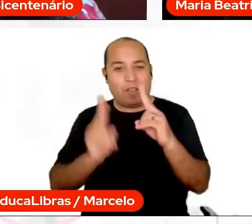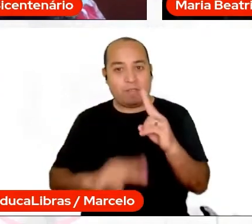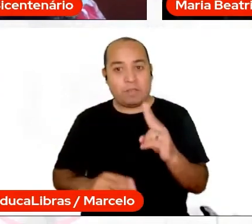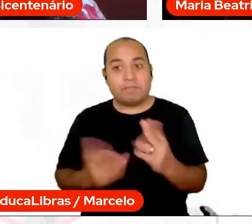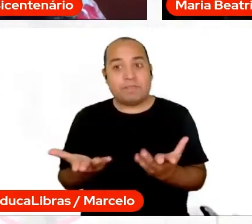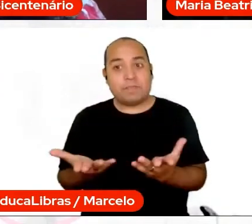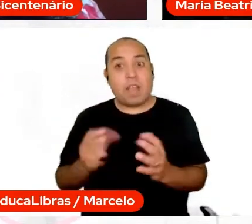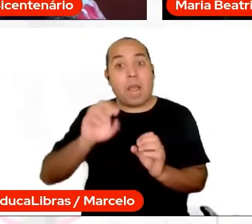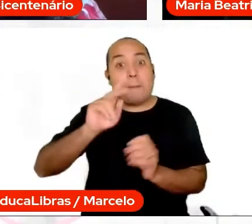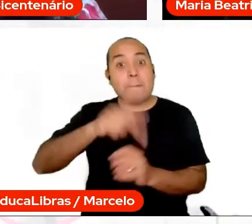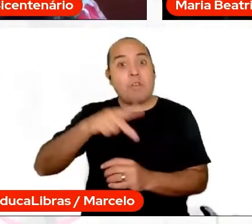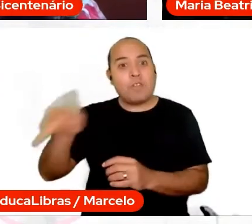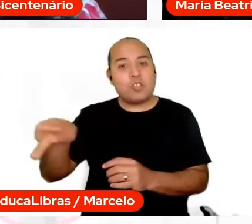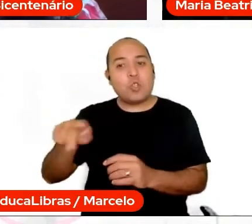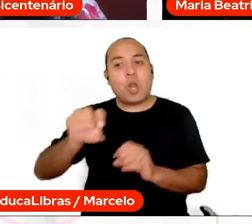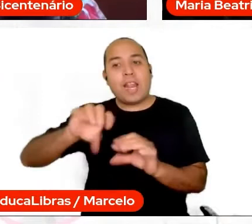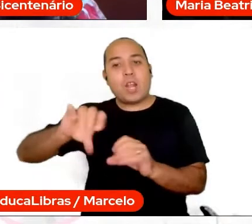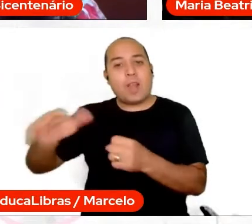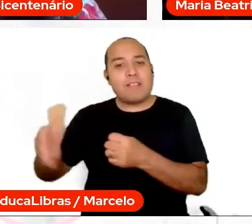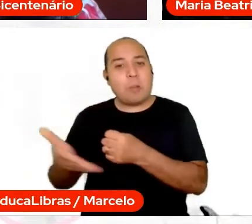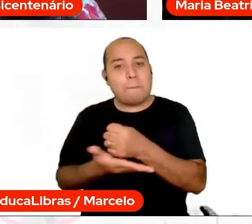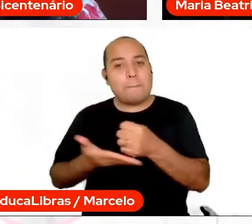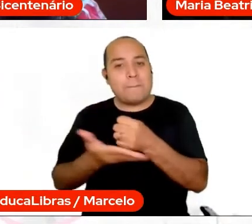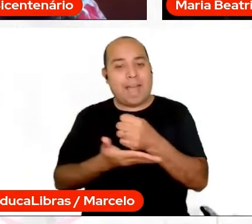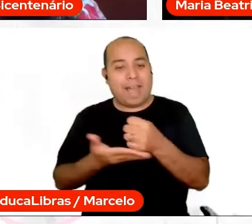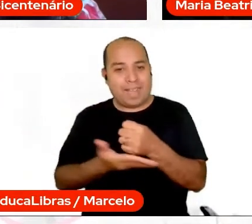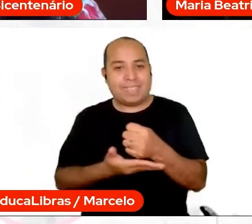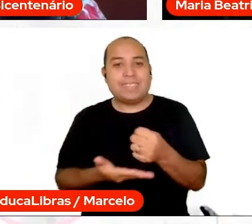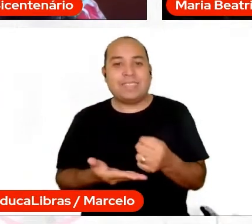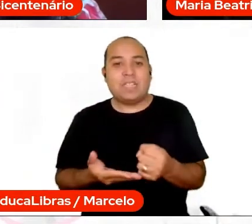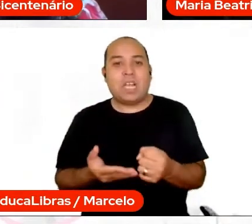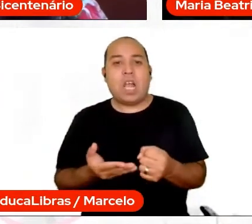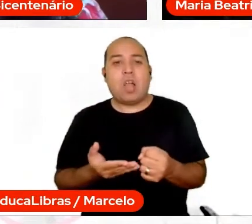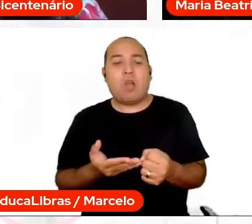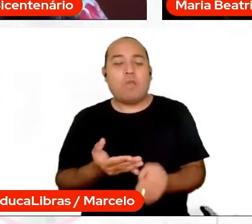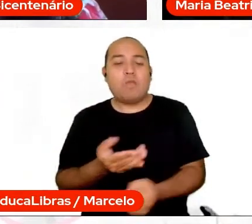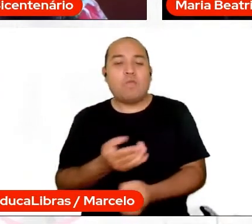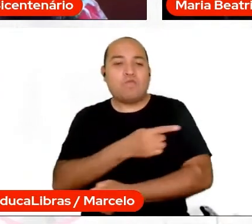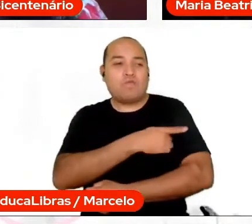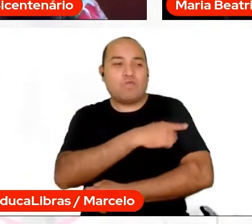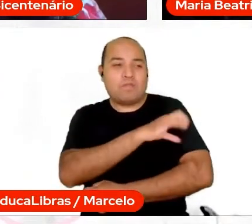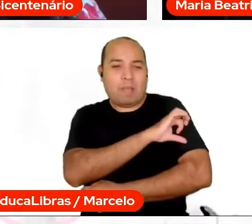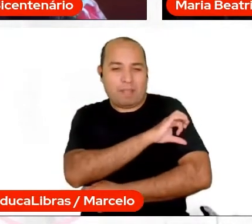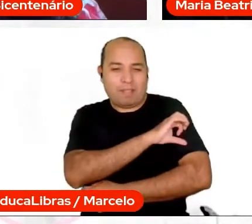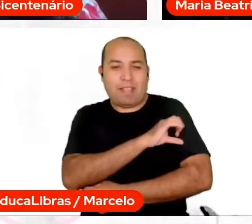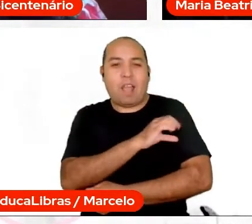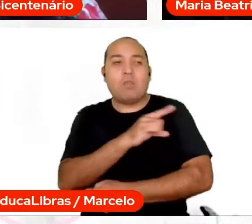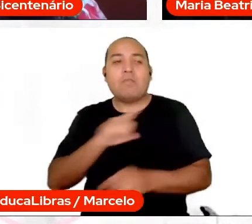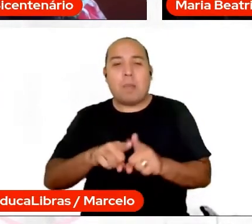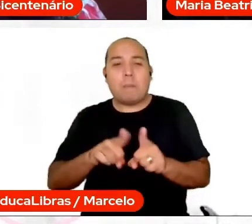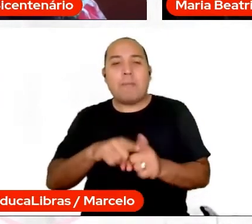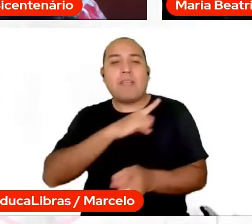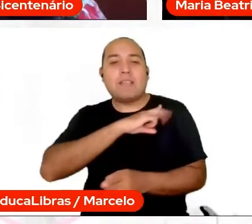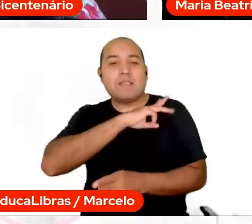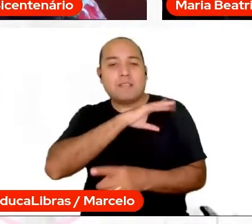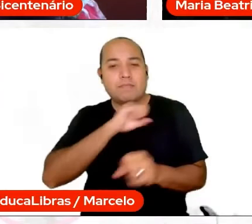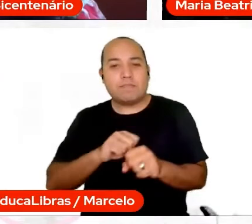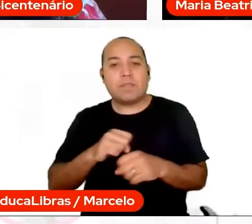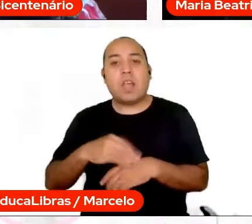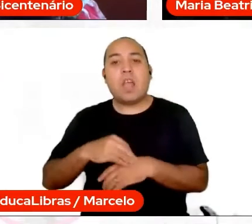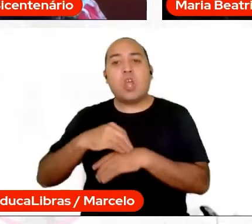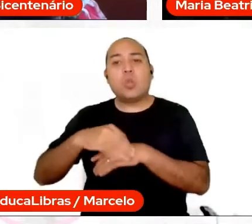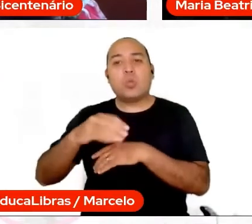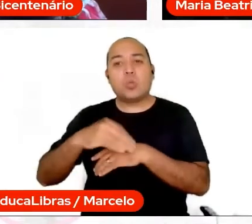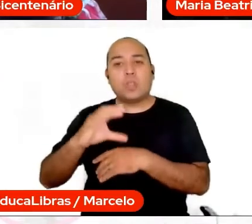Básica no Rio de Janeiro, fundamental anos finais em ensino médio, é tutora à distância da C10